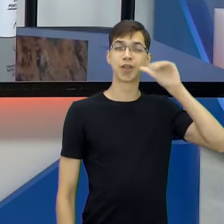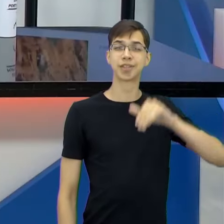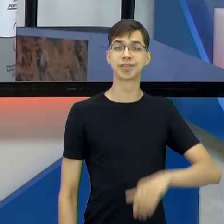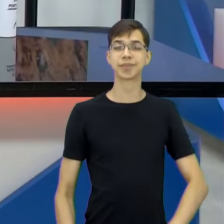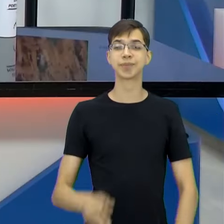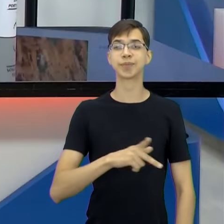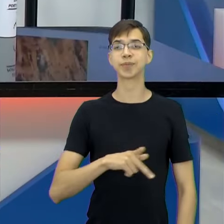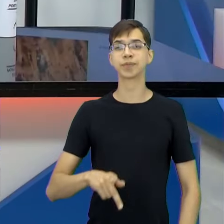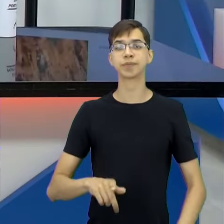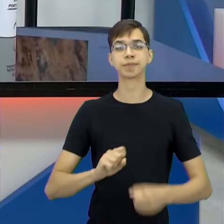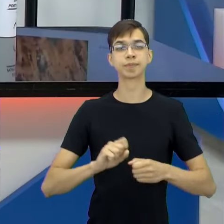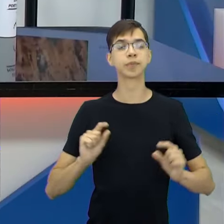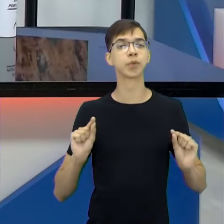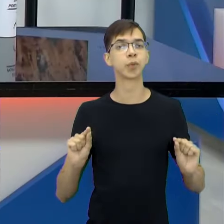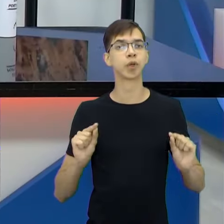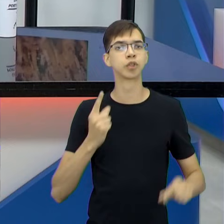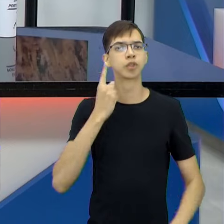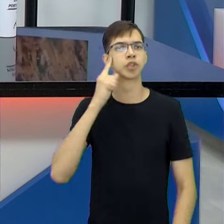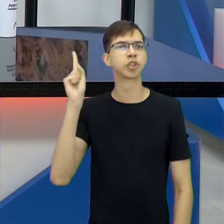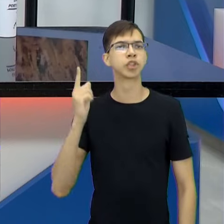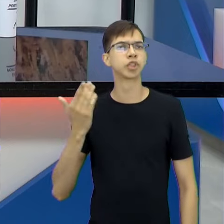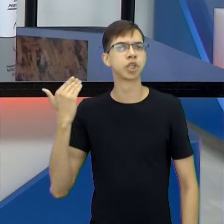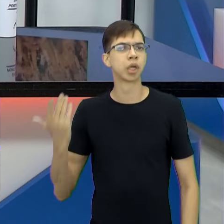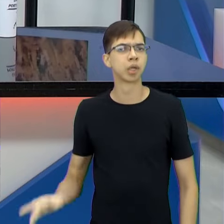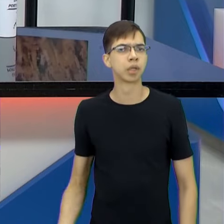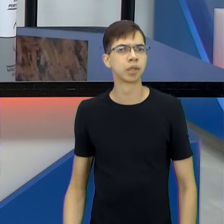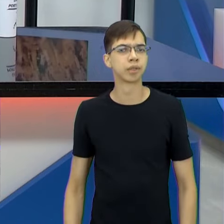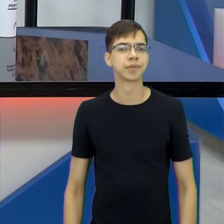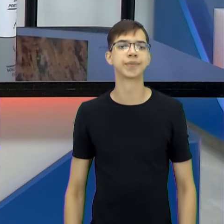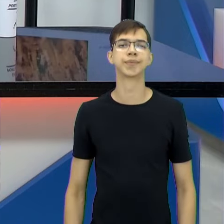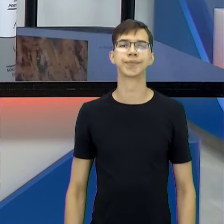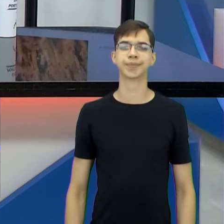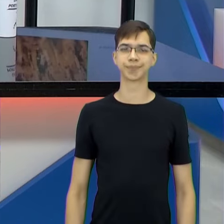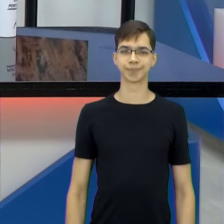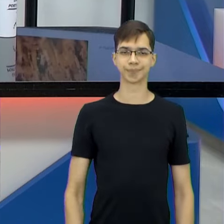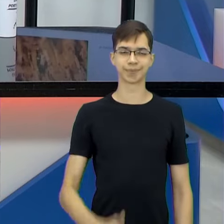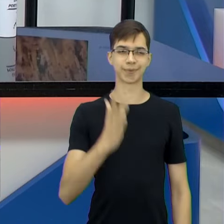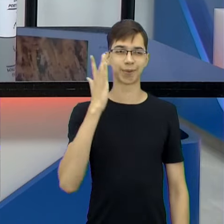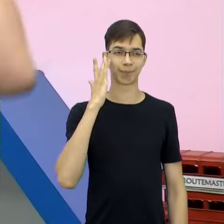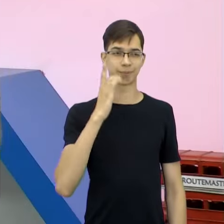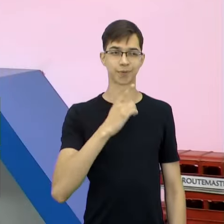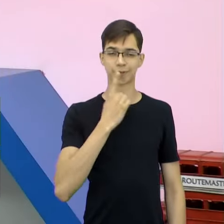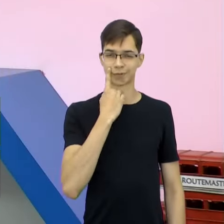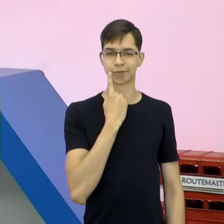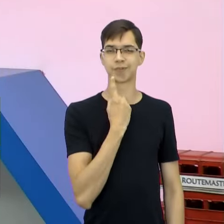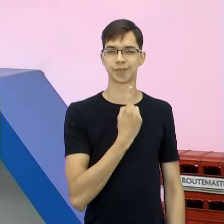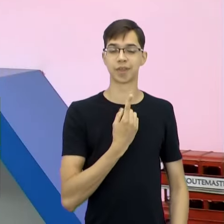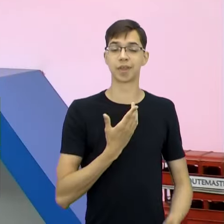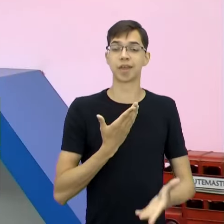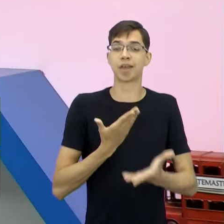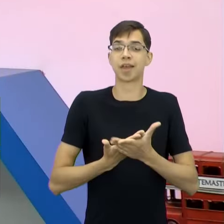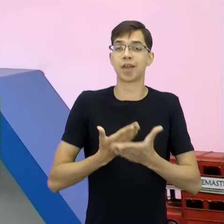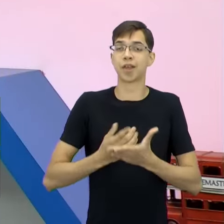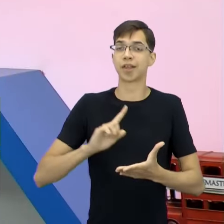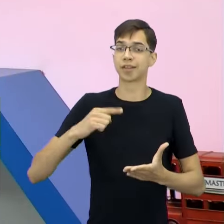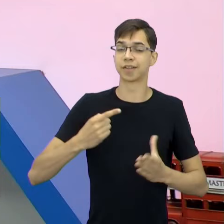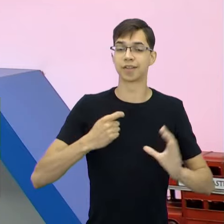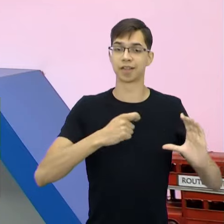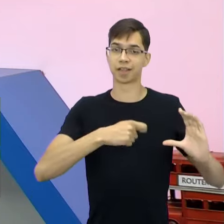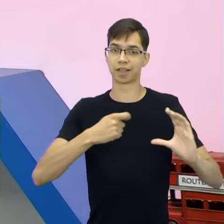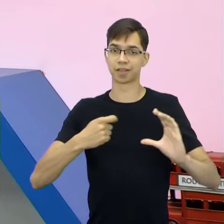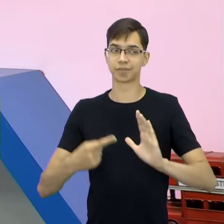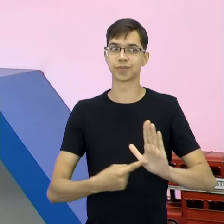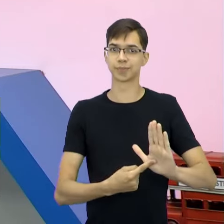professor fez aquele dia? Então, amanhã você vem. Eu volto na A gente vai gravar a próxima aula aí, né? Para ele